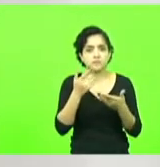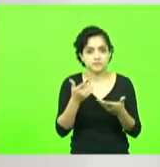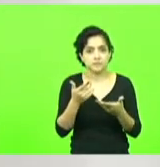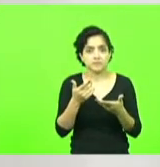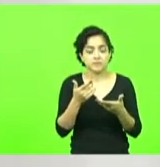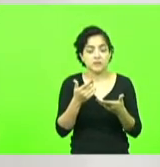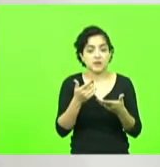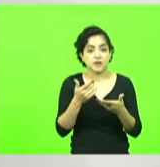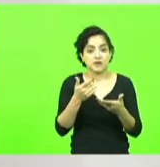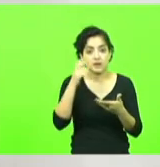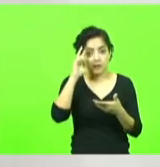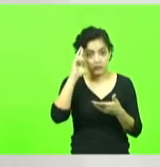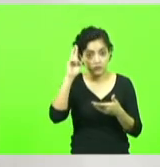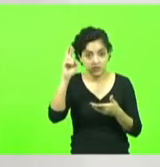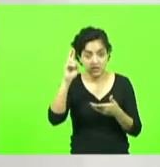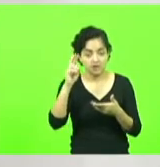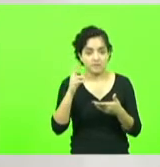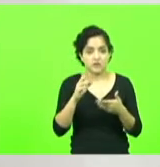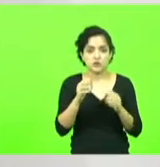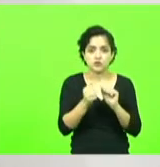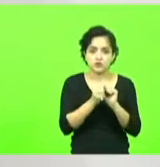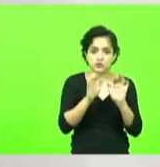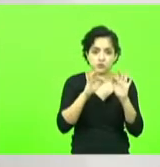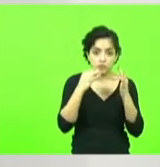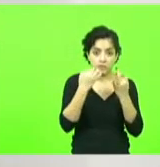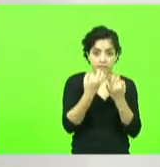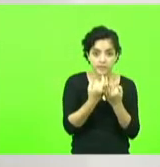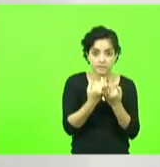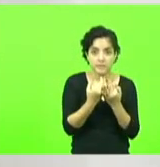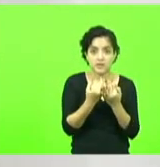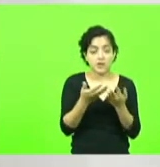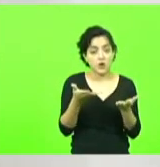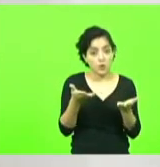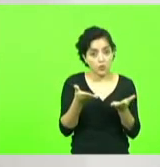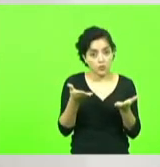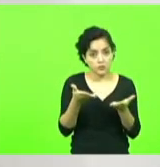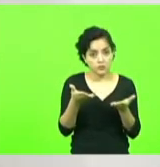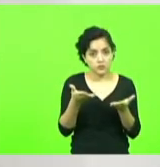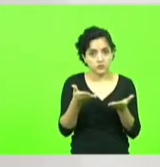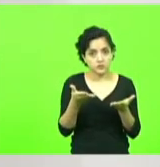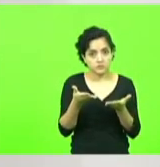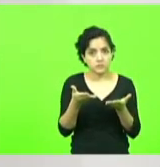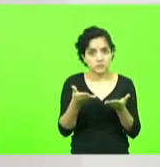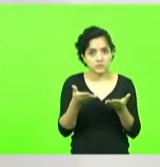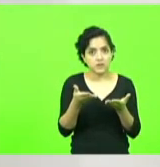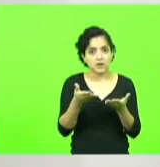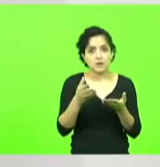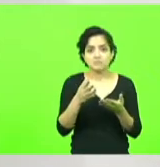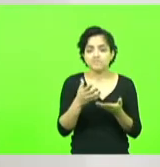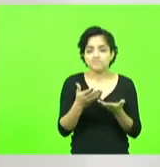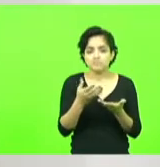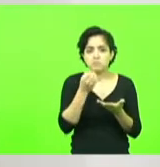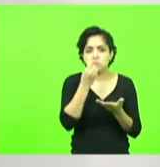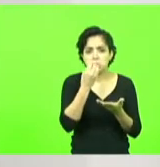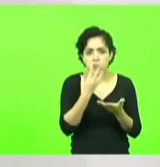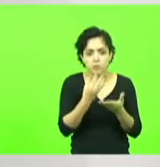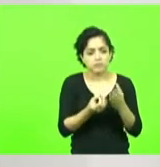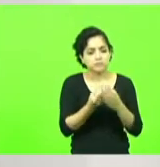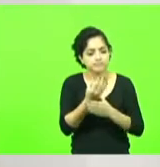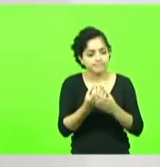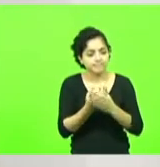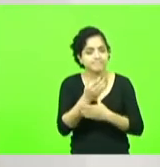estabelecimento juntamente com a família de Imbituba hoje fazem um sucesso enorme produzindo queijos de